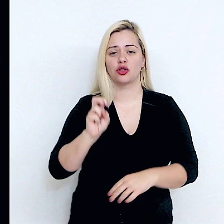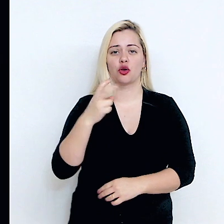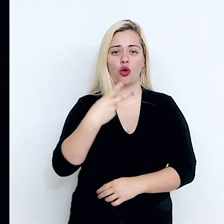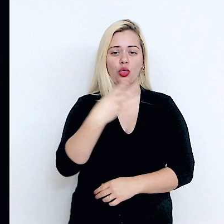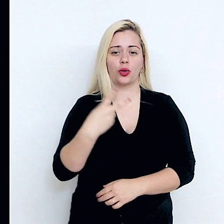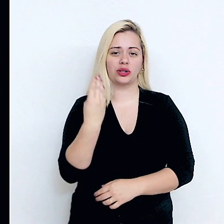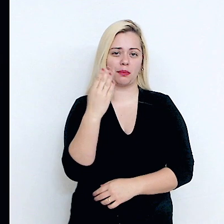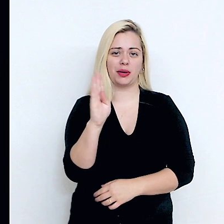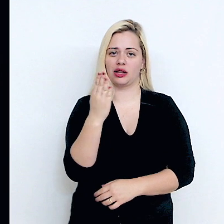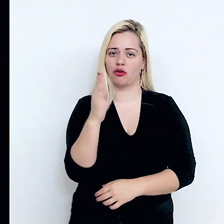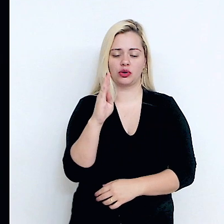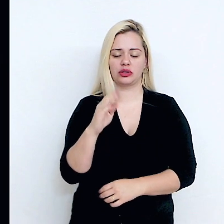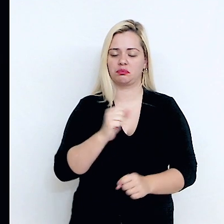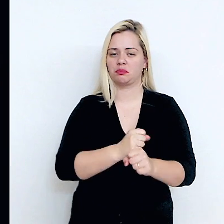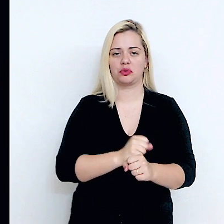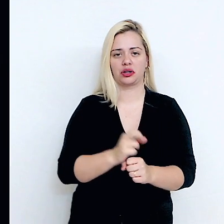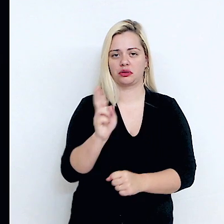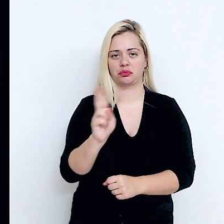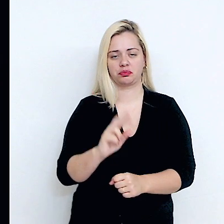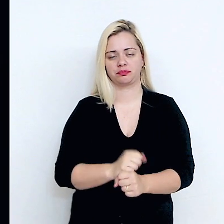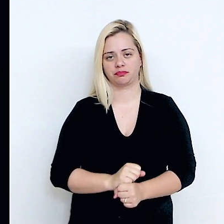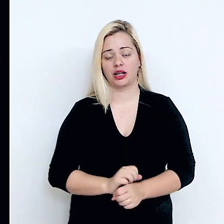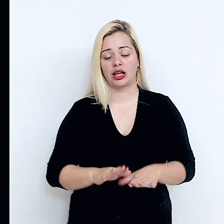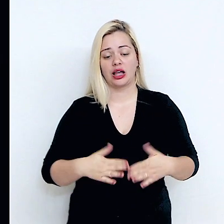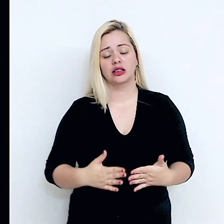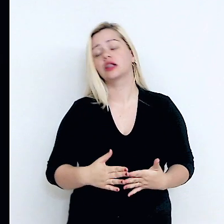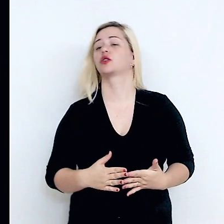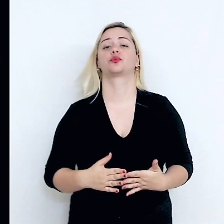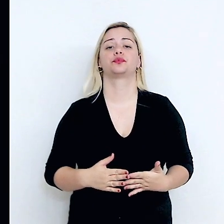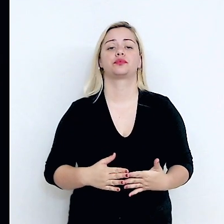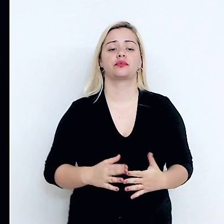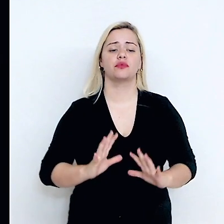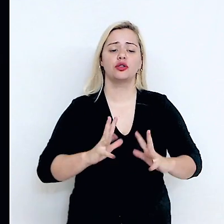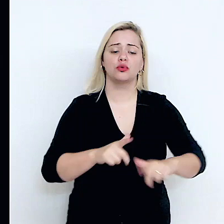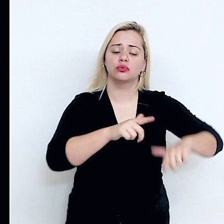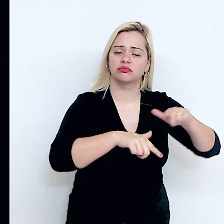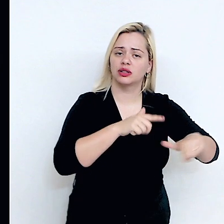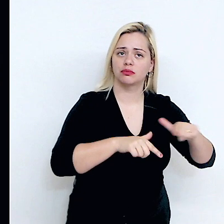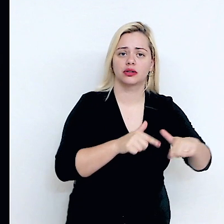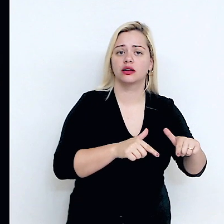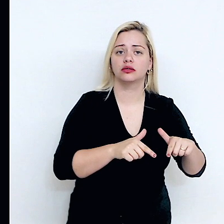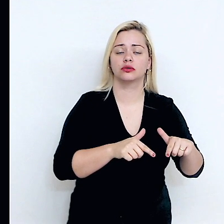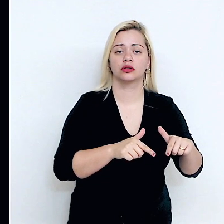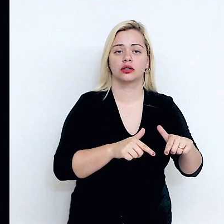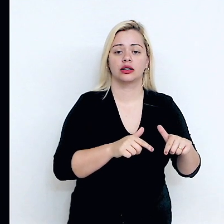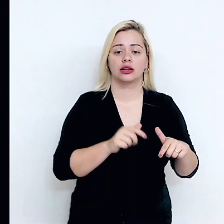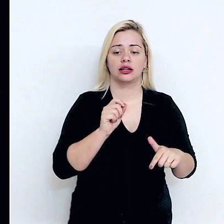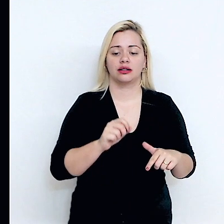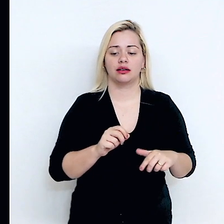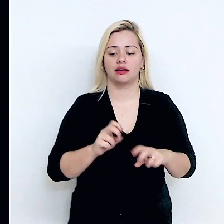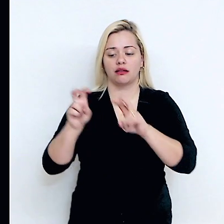atuamos. Nós lembramos que muitas das atividades, sobretudo atividade de